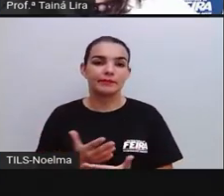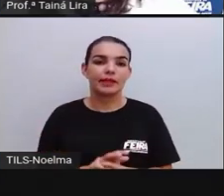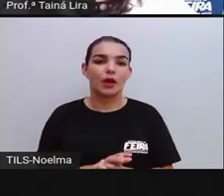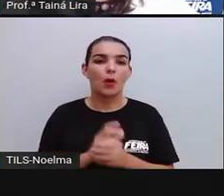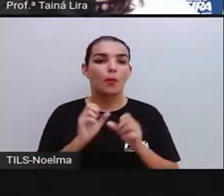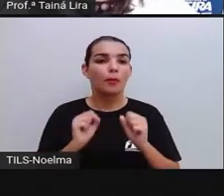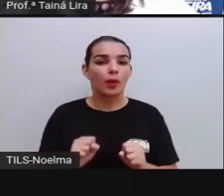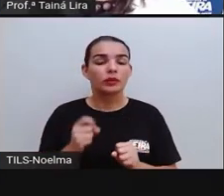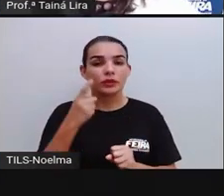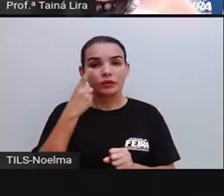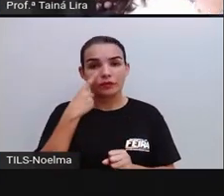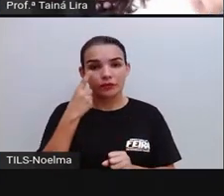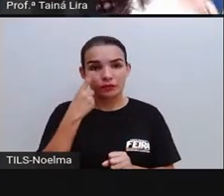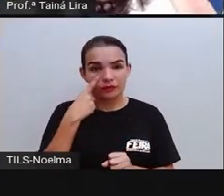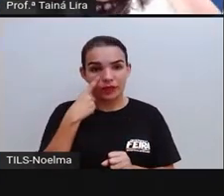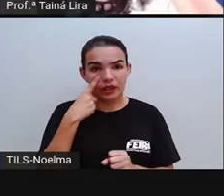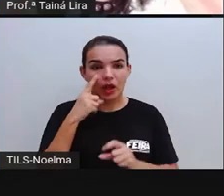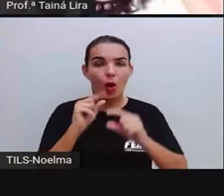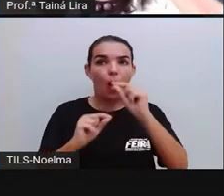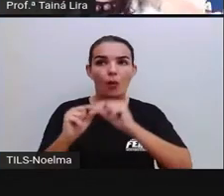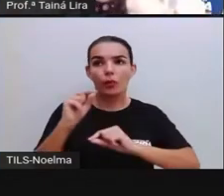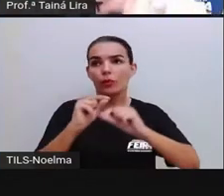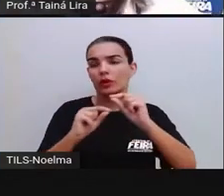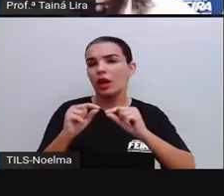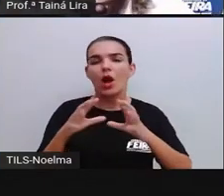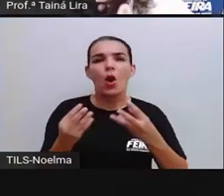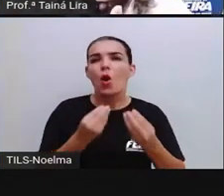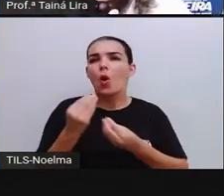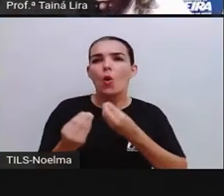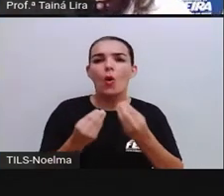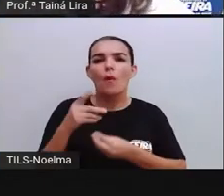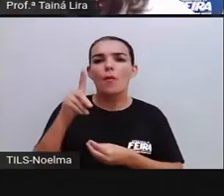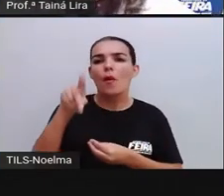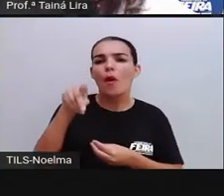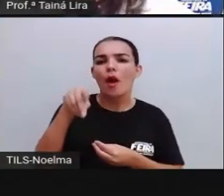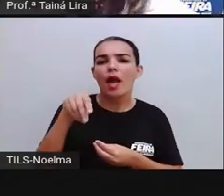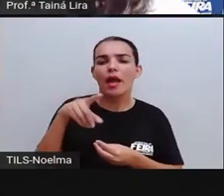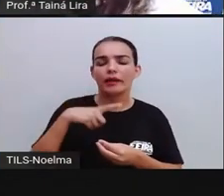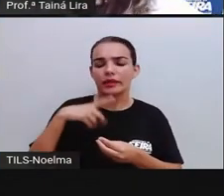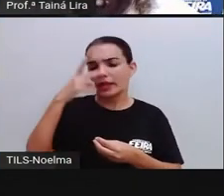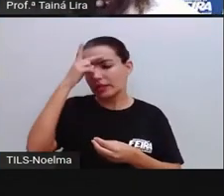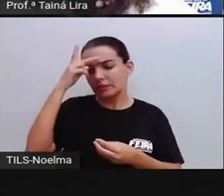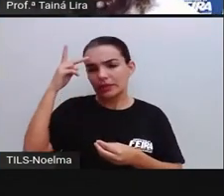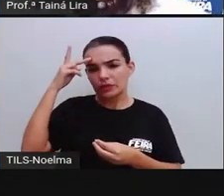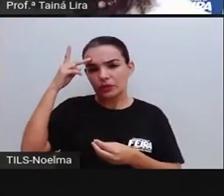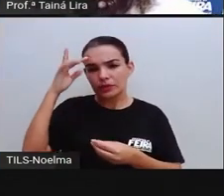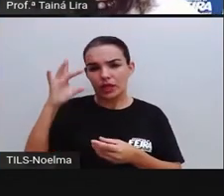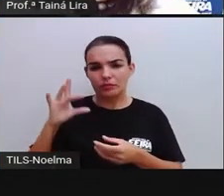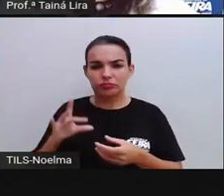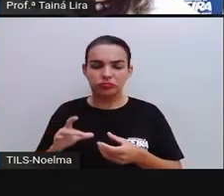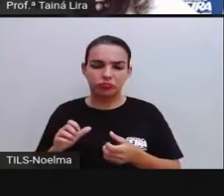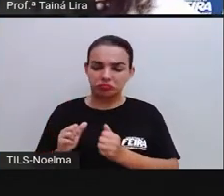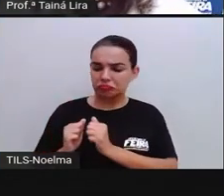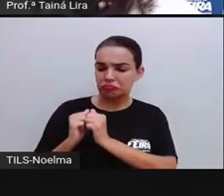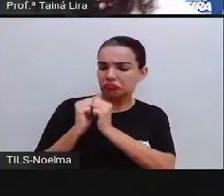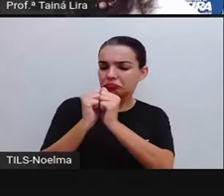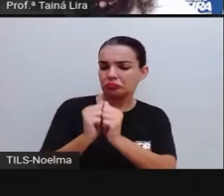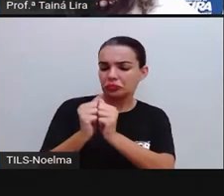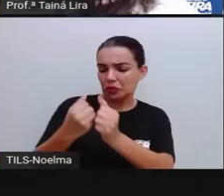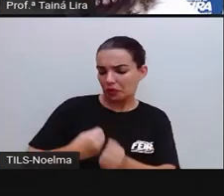pode investigar para de que maneira eu posso investigar como era que as pessoas conviviam em determinado espaço